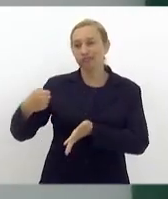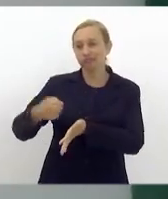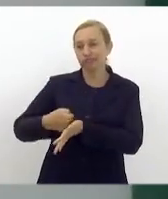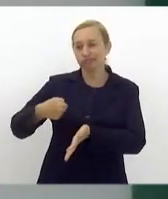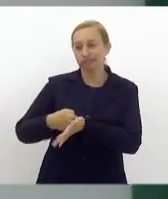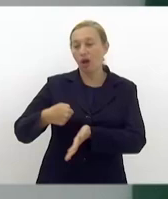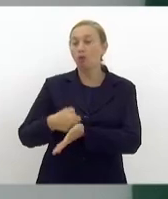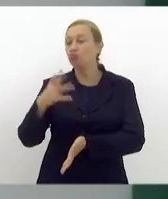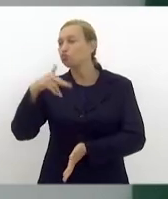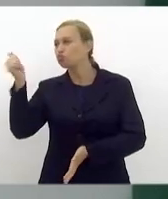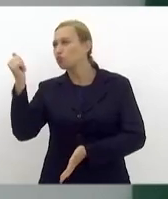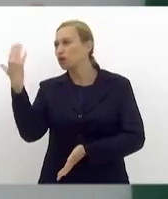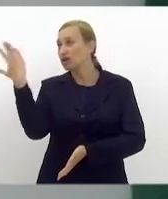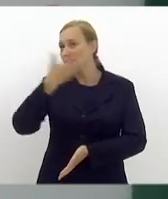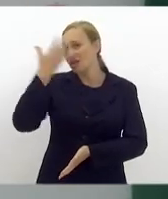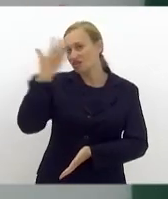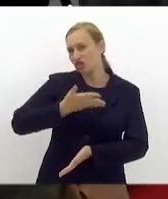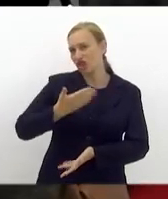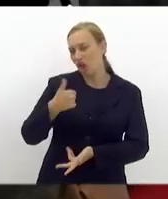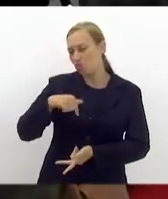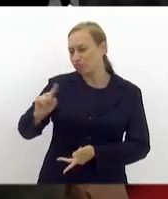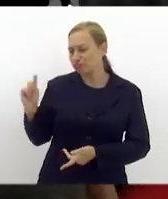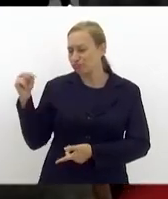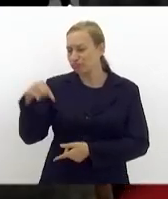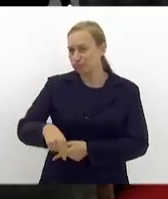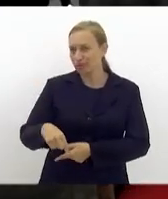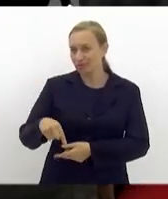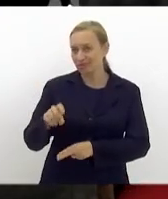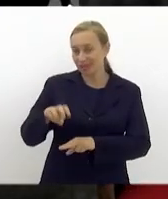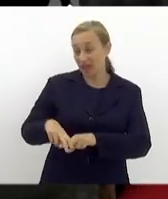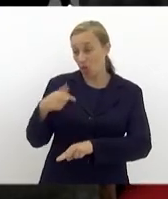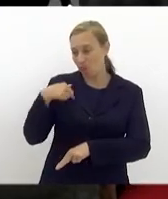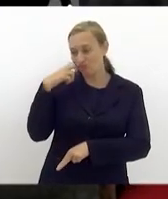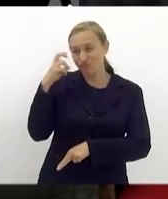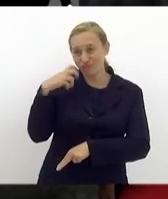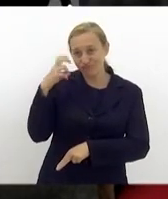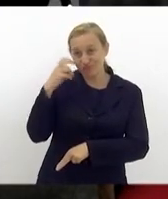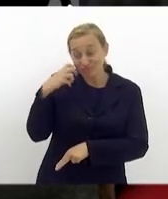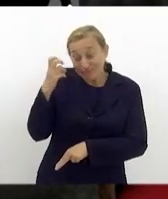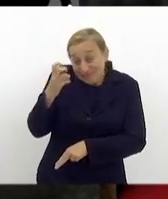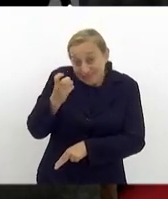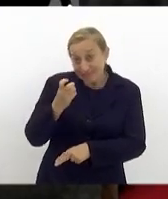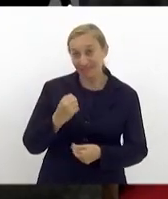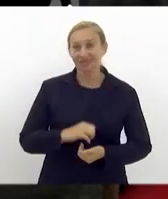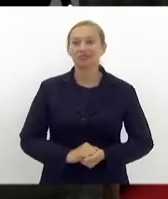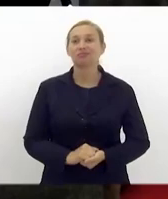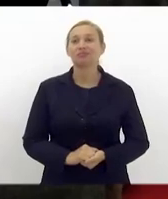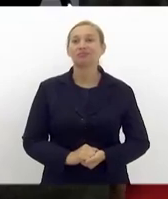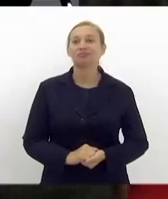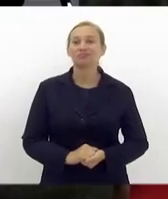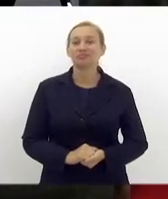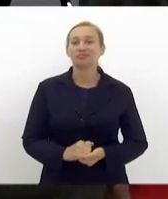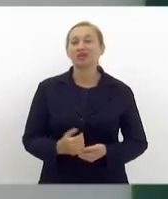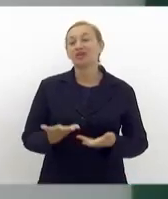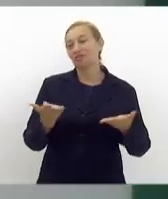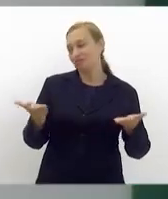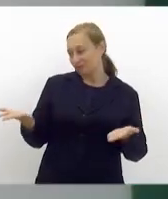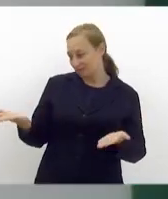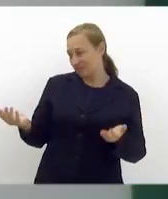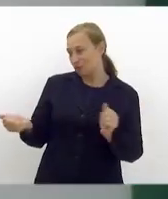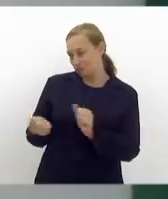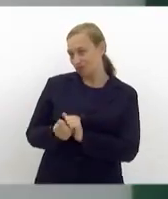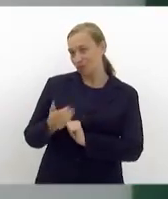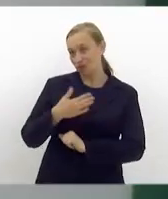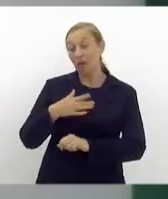Eu nunca me imaginei aqui, sentada, porque eu sou tímida, bem tímida, com vocês do meu lado.